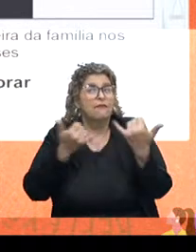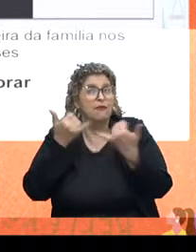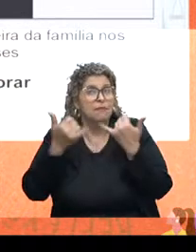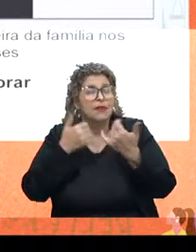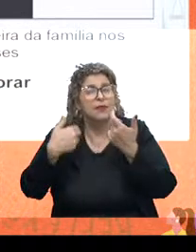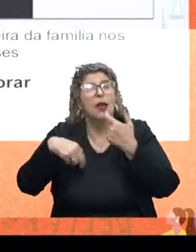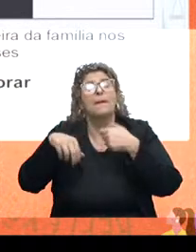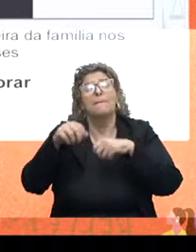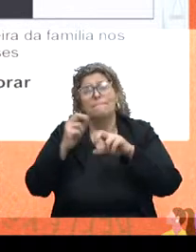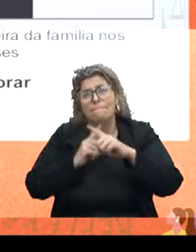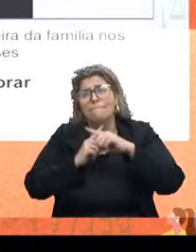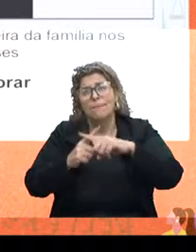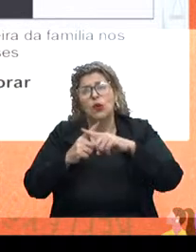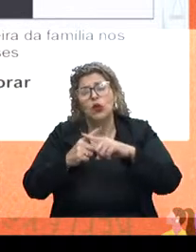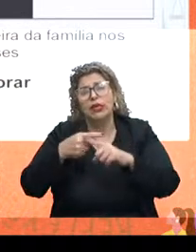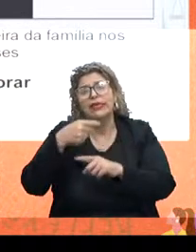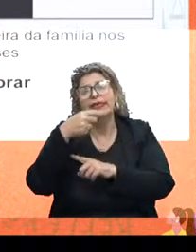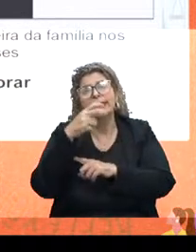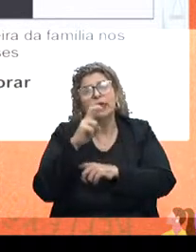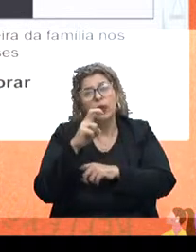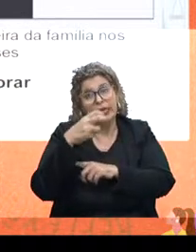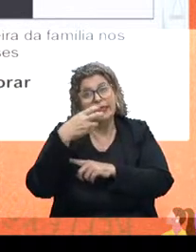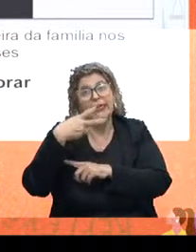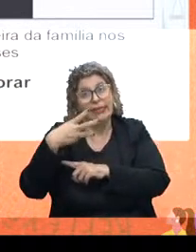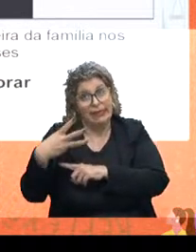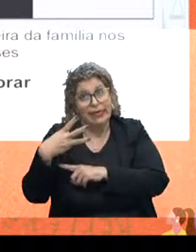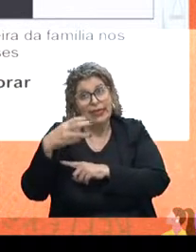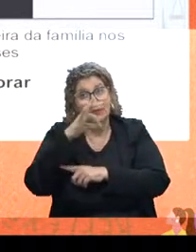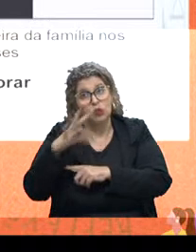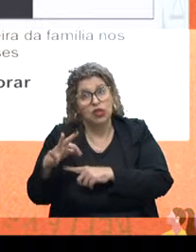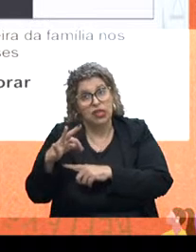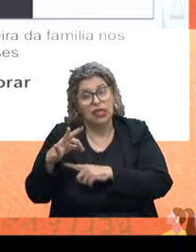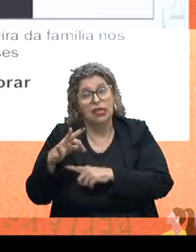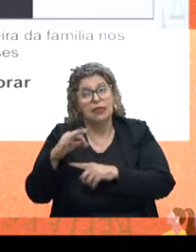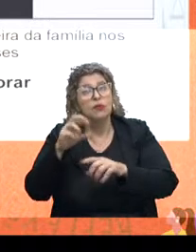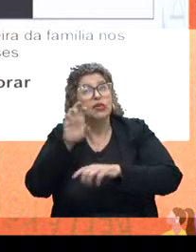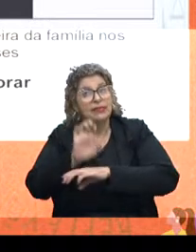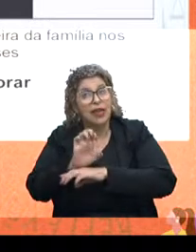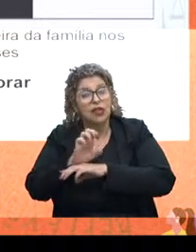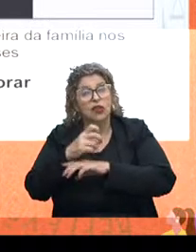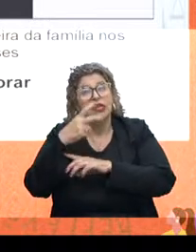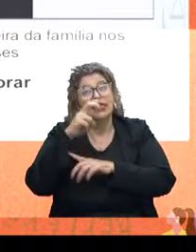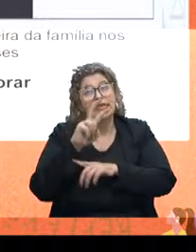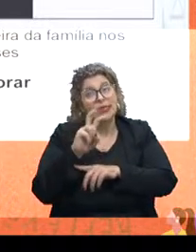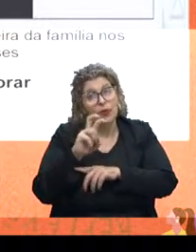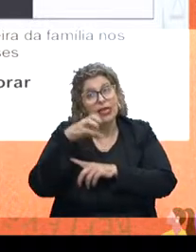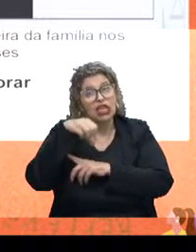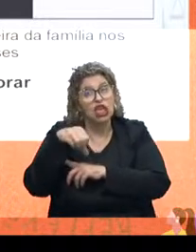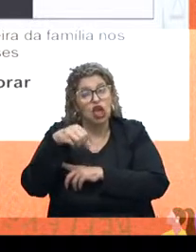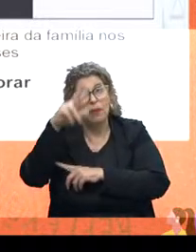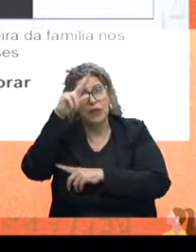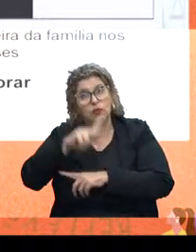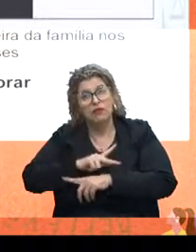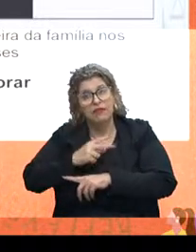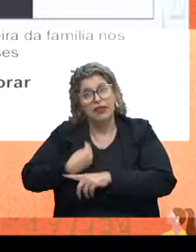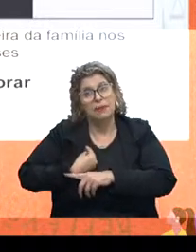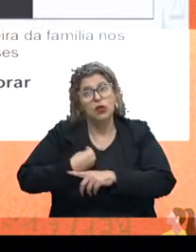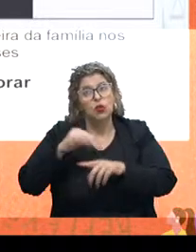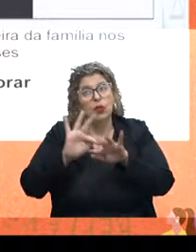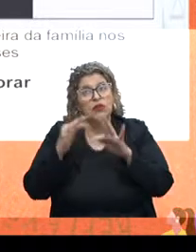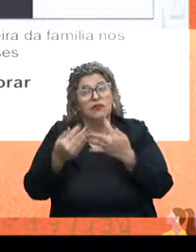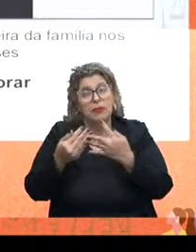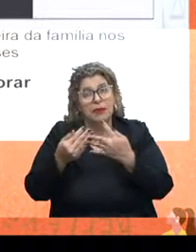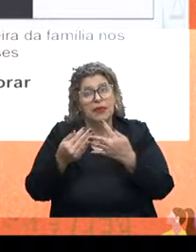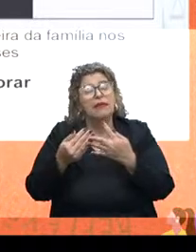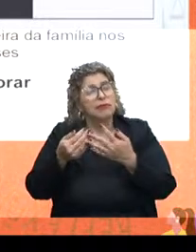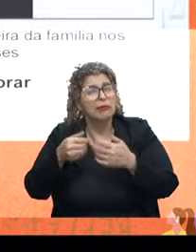positivos. 53 quem olha para o Estado e 59 quem olha para a sua vida pessoal e da sua família. Então,